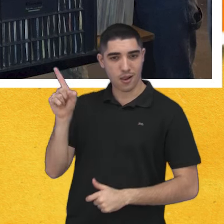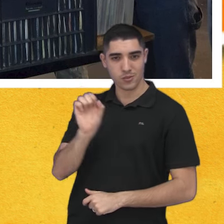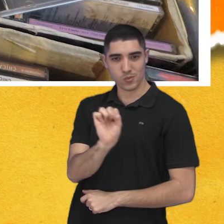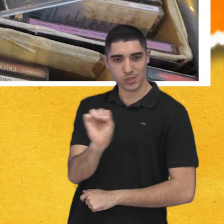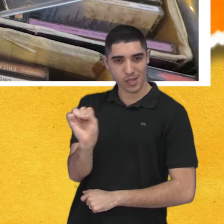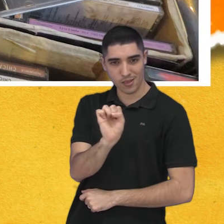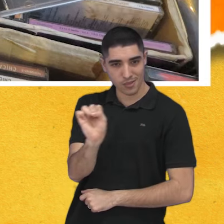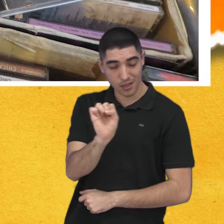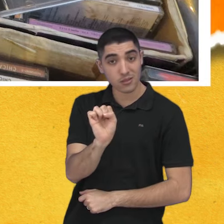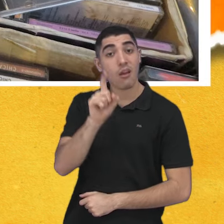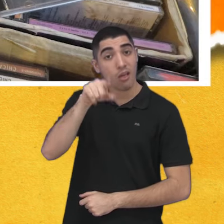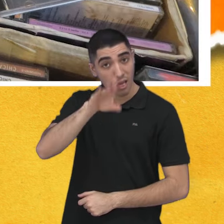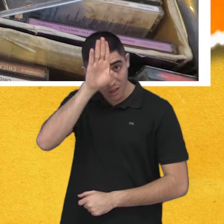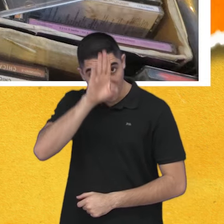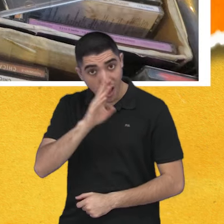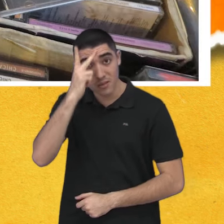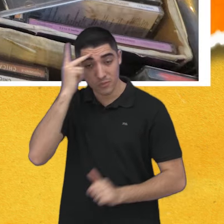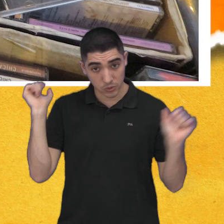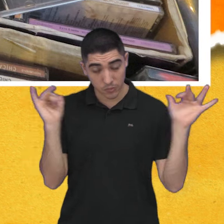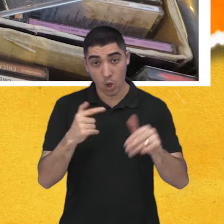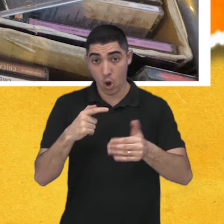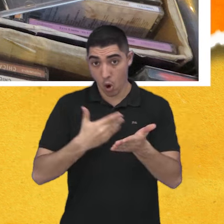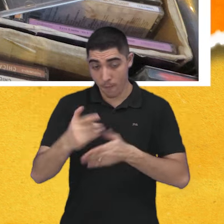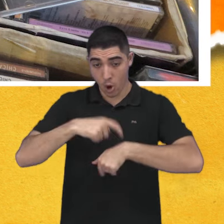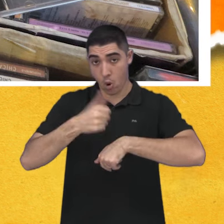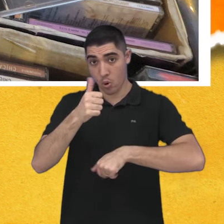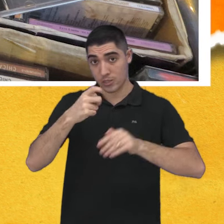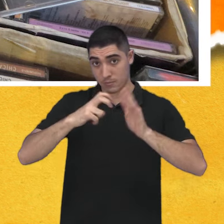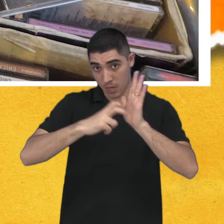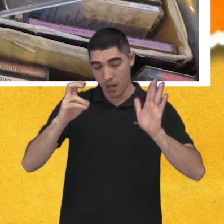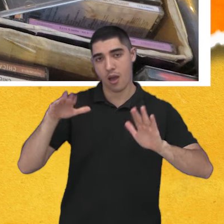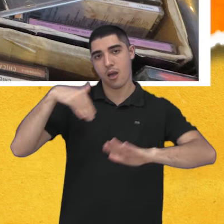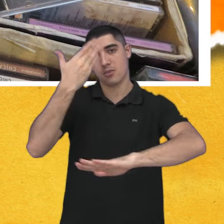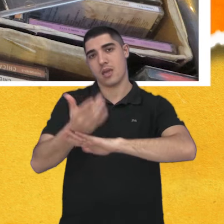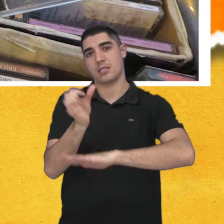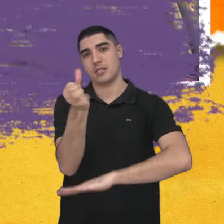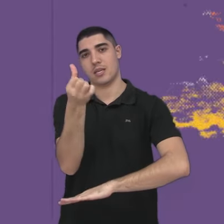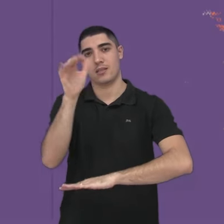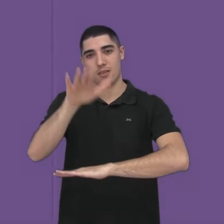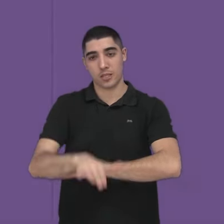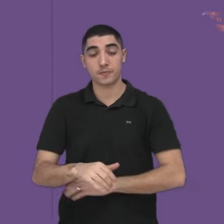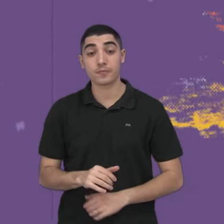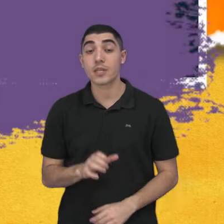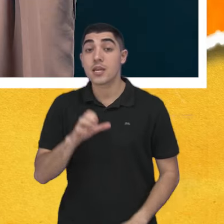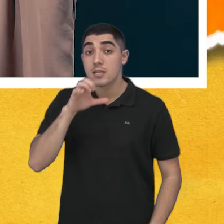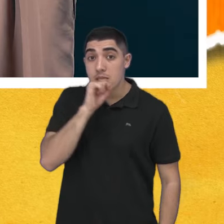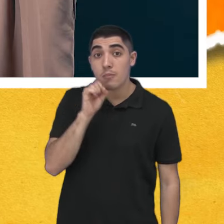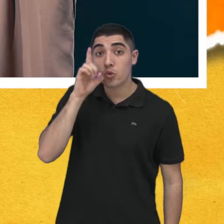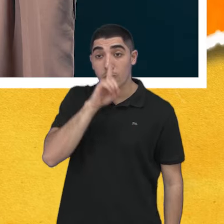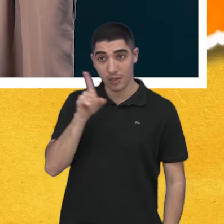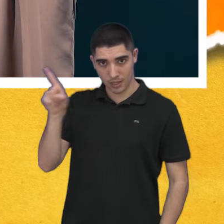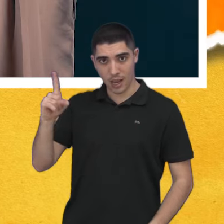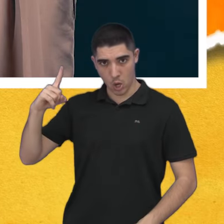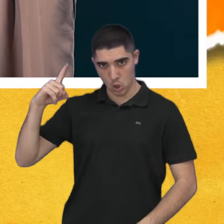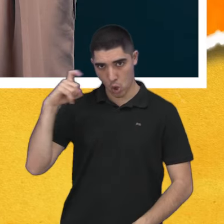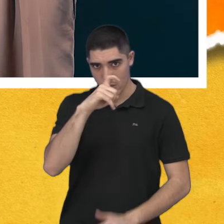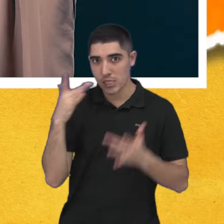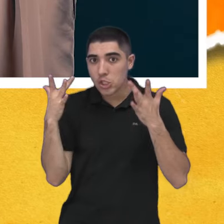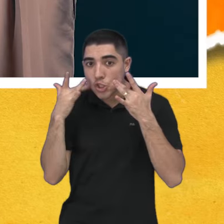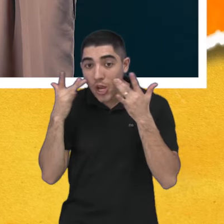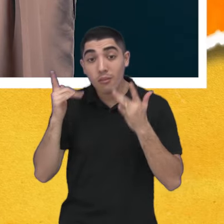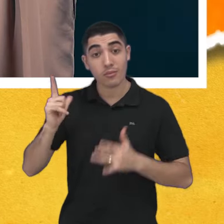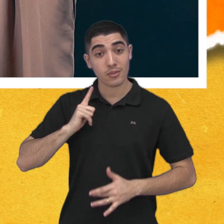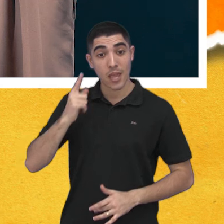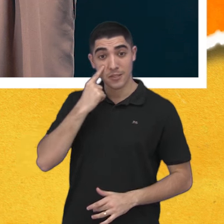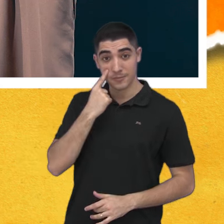no Gilmore, no Jardim Satélite, e é aberto ao público das 11 da manhã às 6 da tarde. No sábado e no domingo, o Teatro